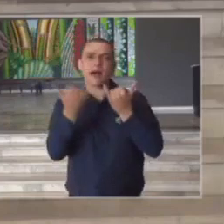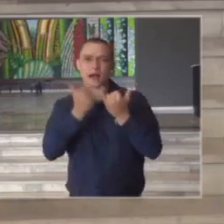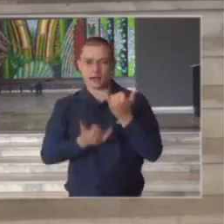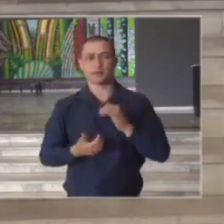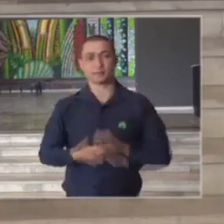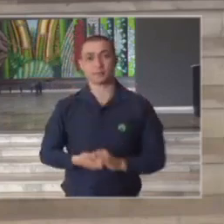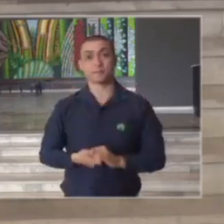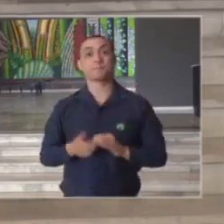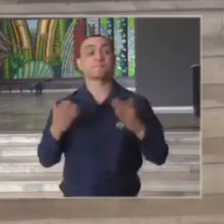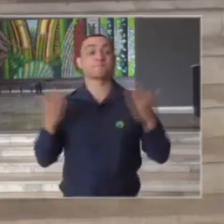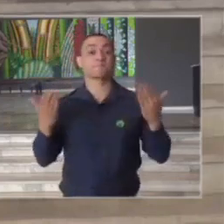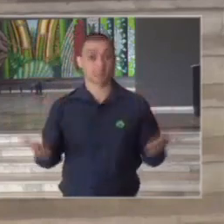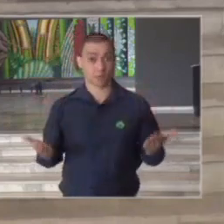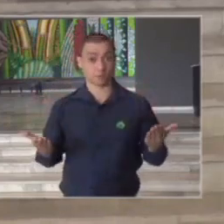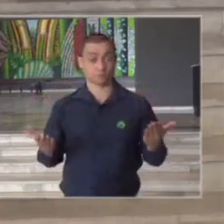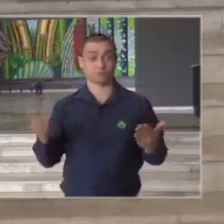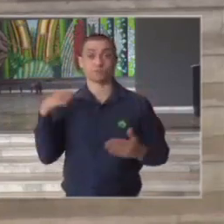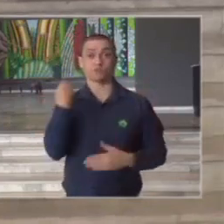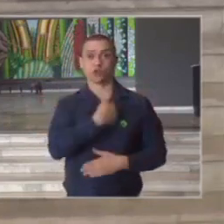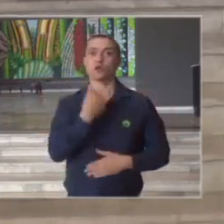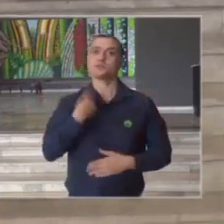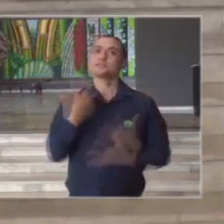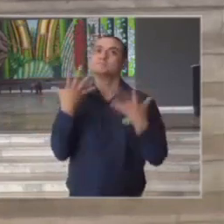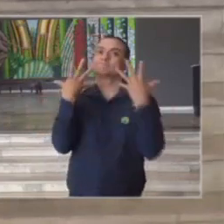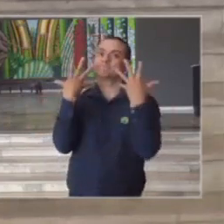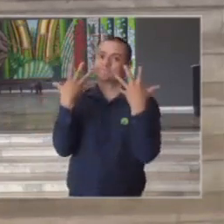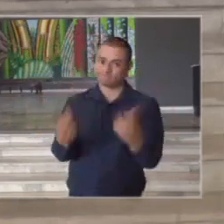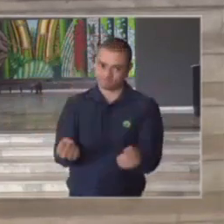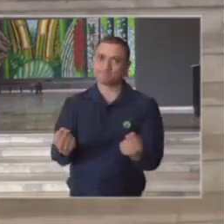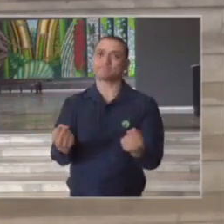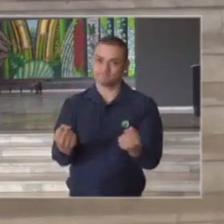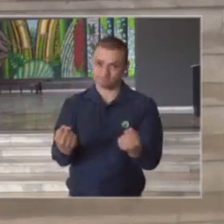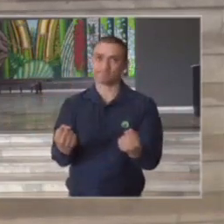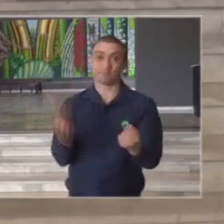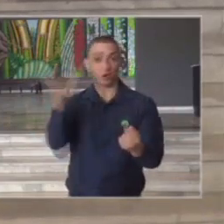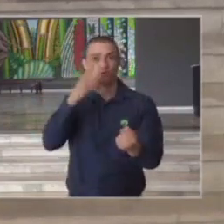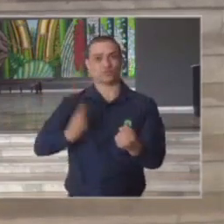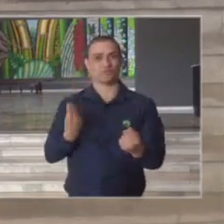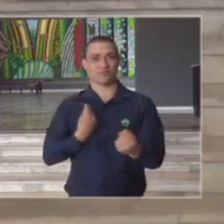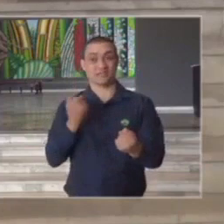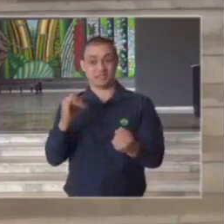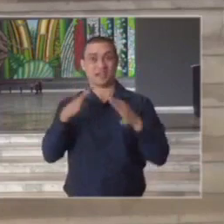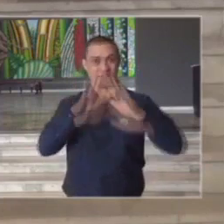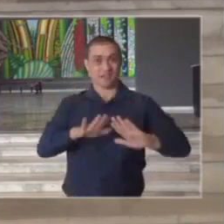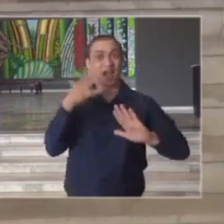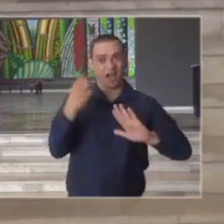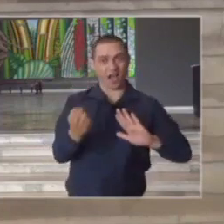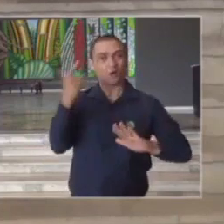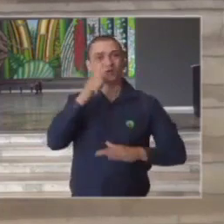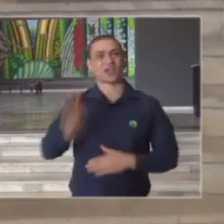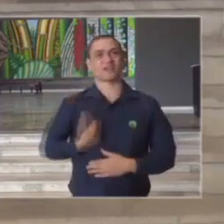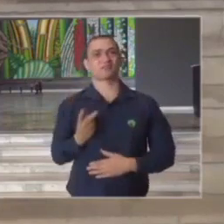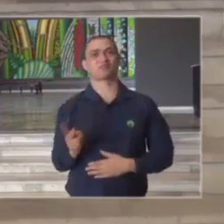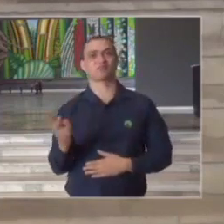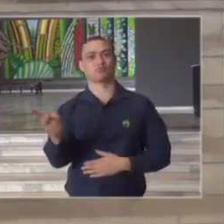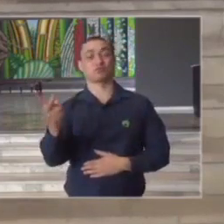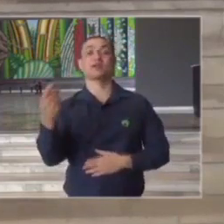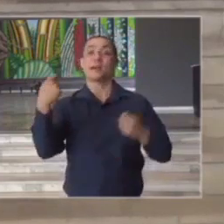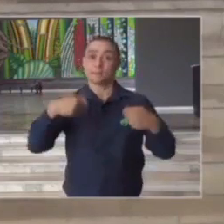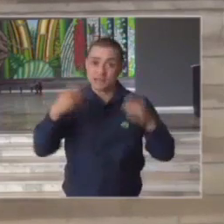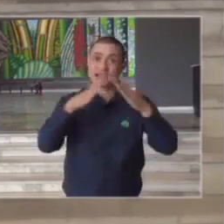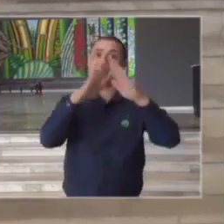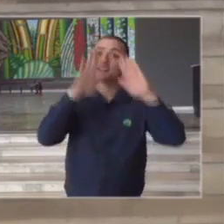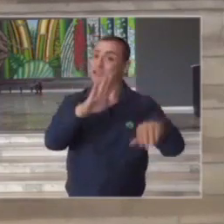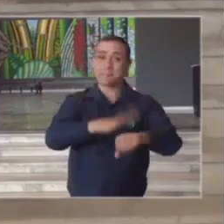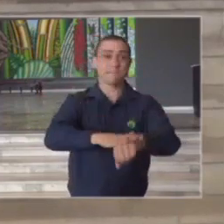então nós temos que nos resignar para poder viver nós precisamos ficar em casa cada